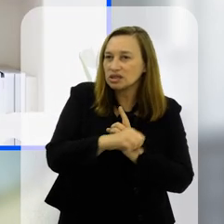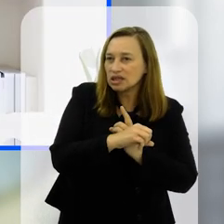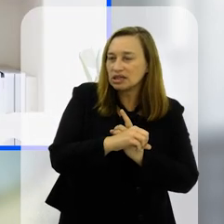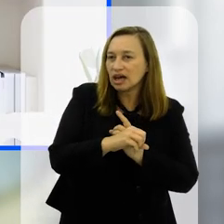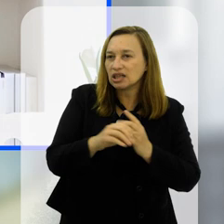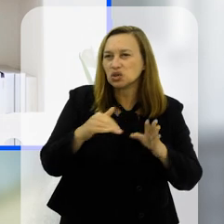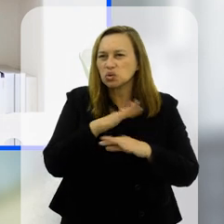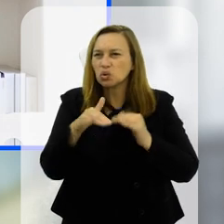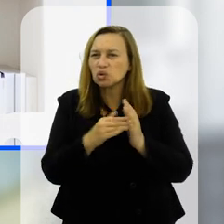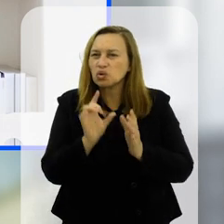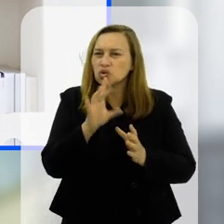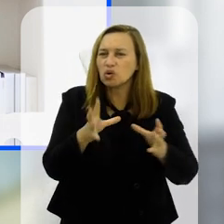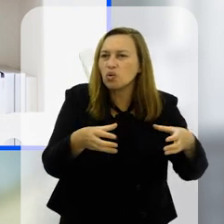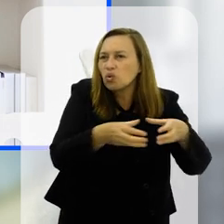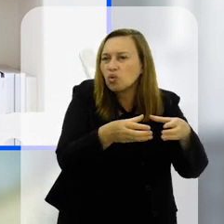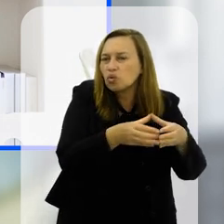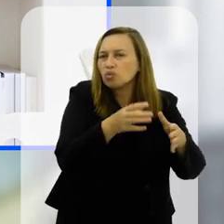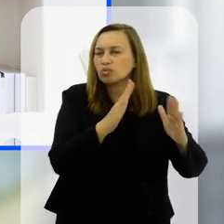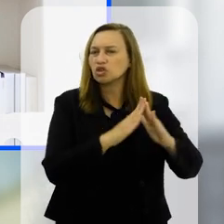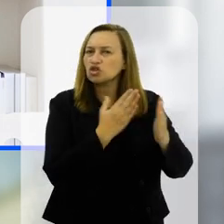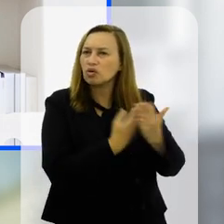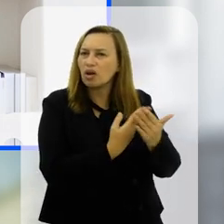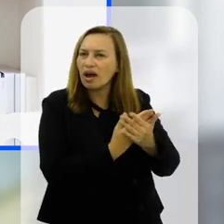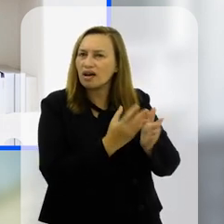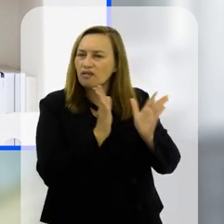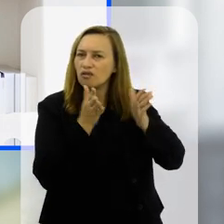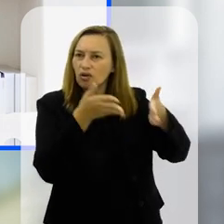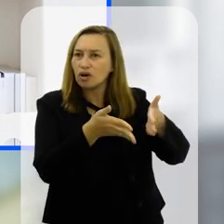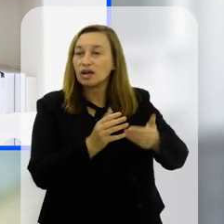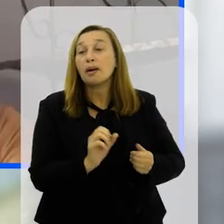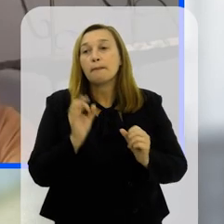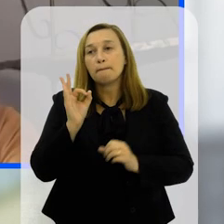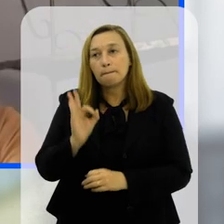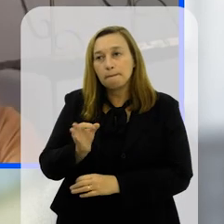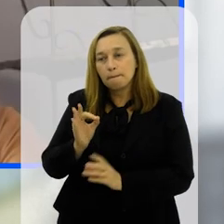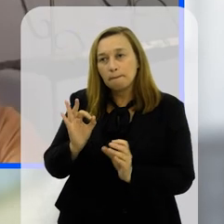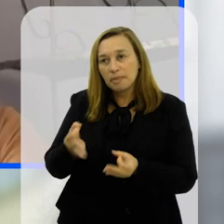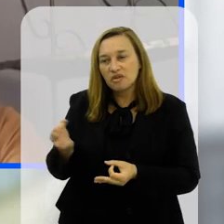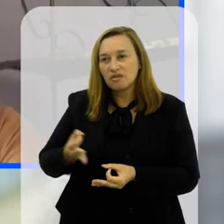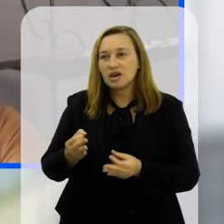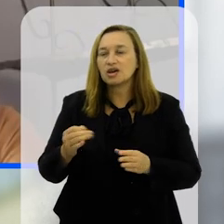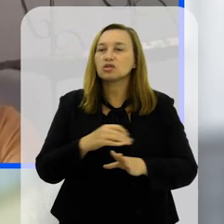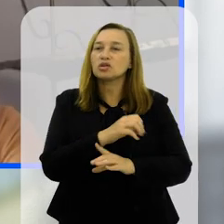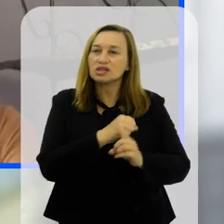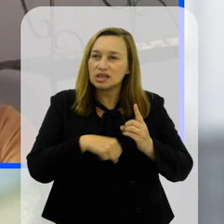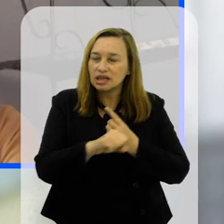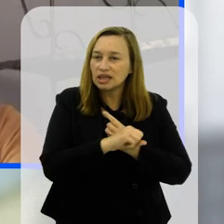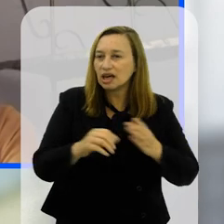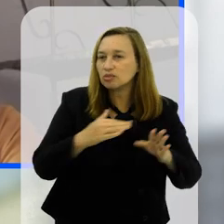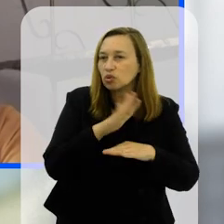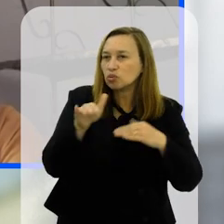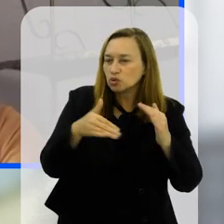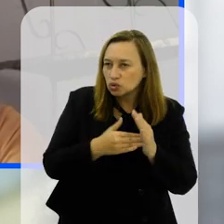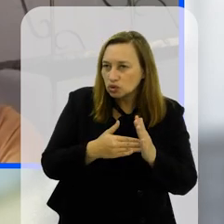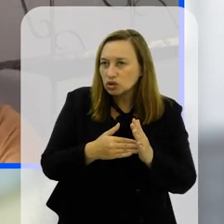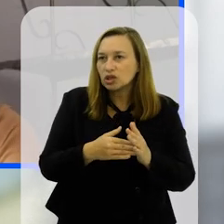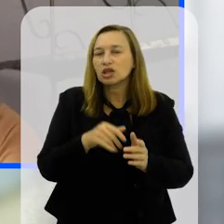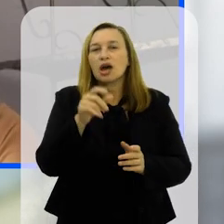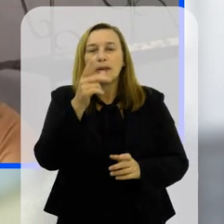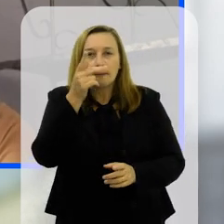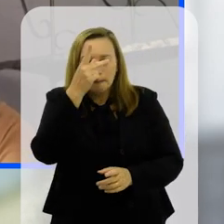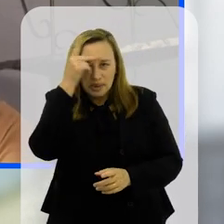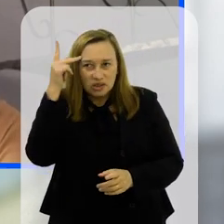civil como um todo ou com a comunidade escolar especificamente? Perfeito, sociedade civil como um todo todos puderam fazer suas contribuições